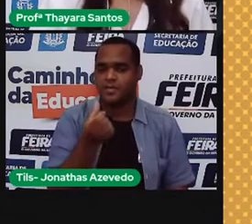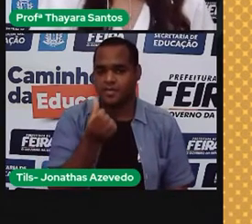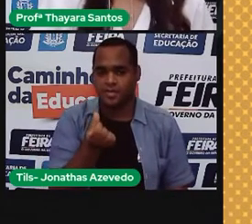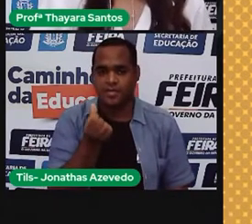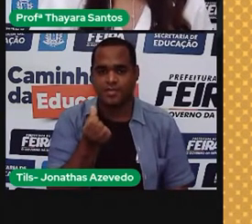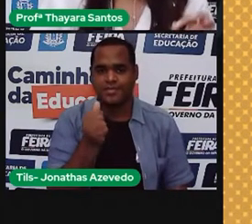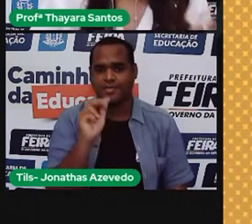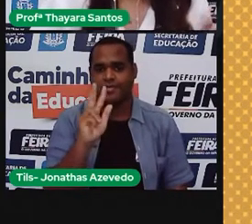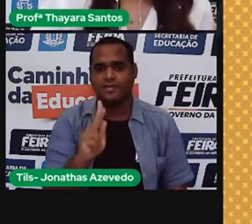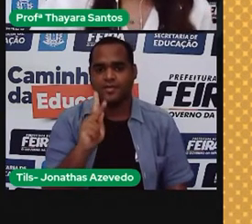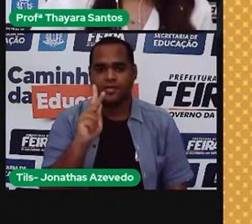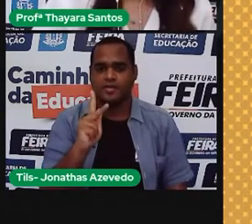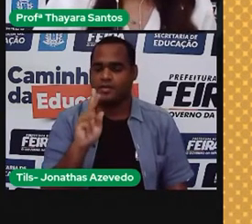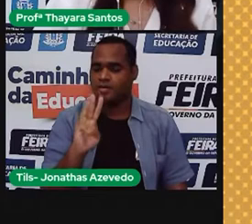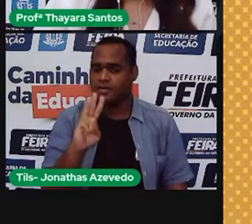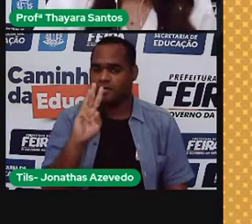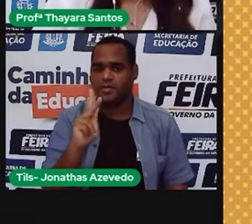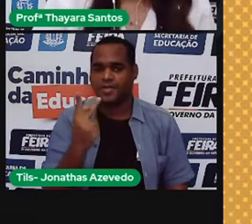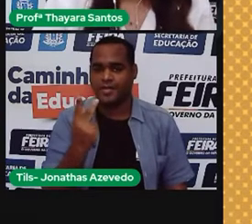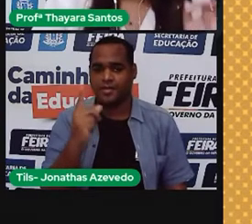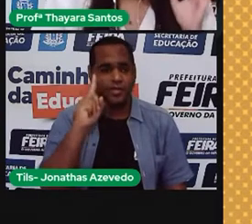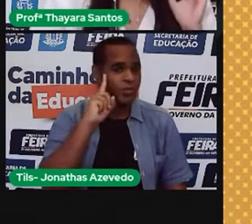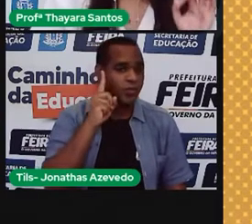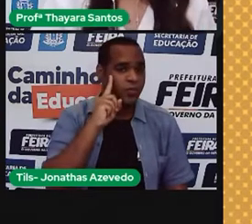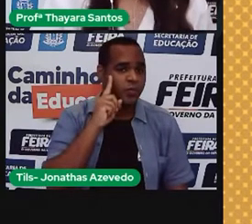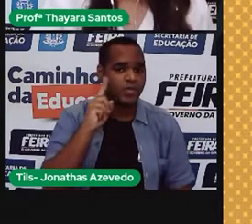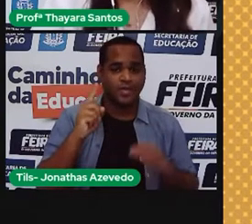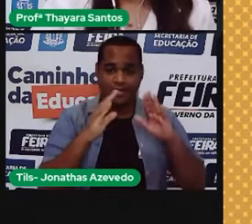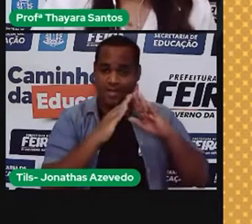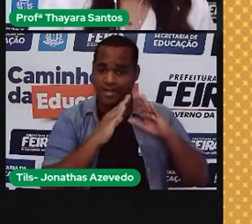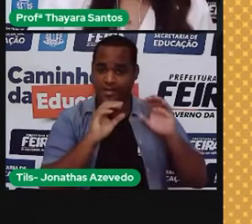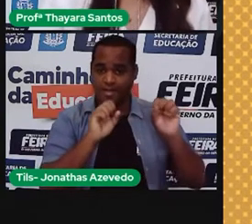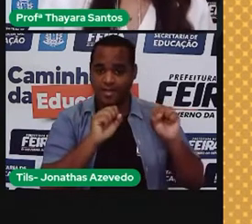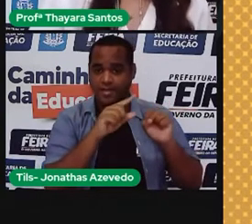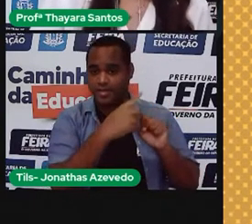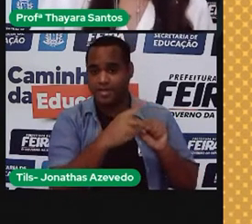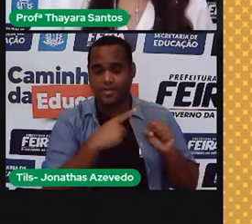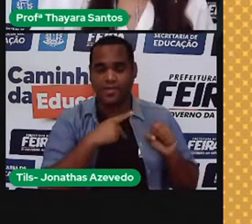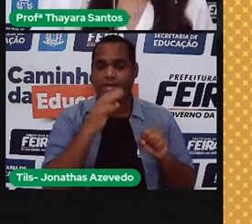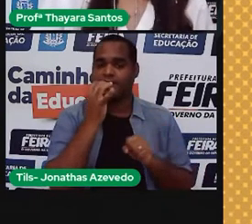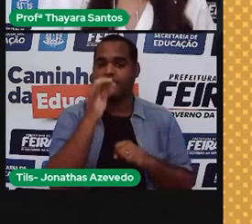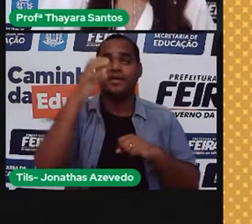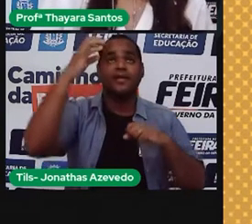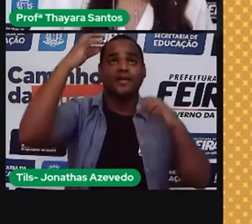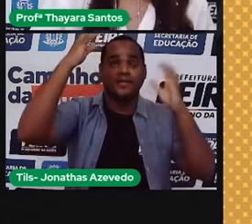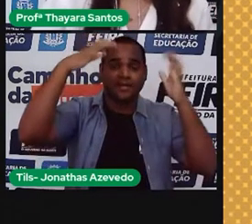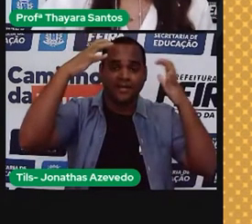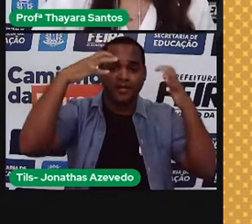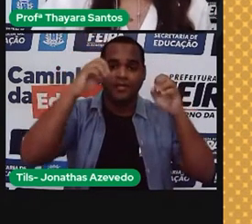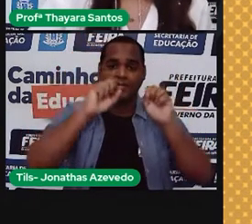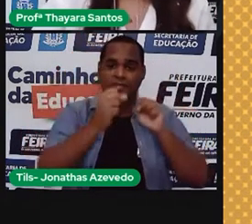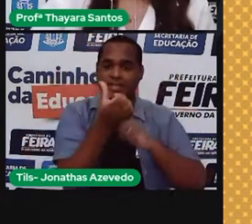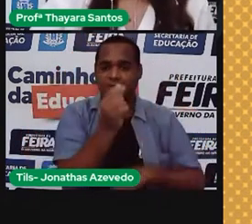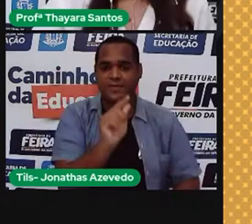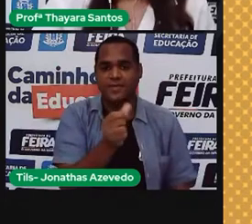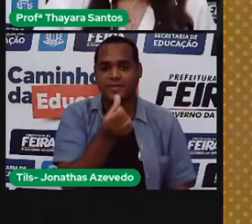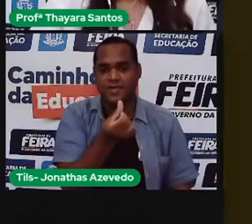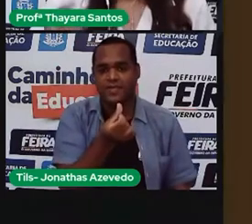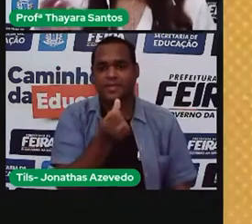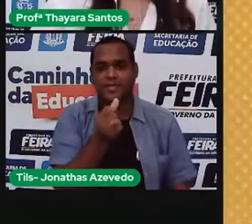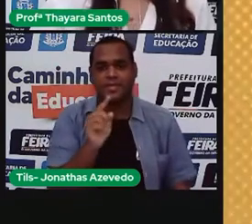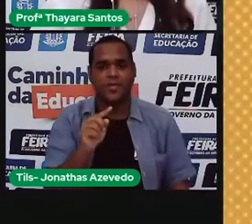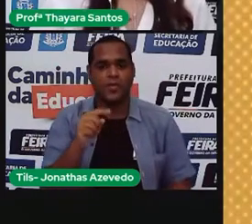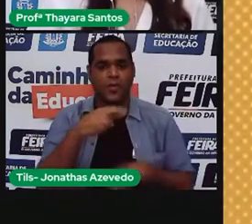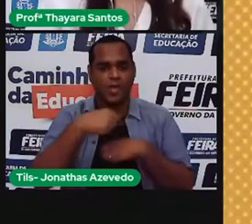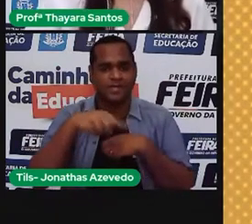quilowatt hora por dia. Então, nessa casa, só com o chuveiro elétrico, eles utilizam 6,6 quilowatt hora por dia.